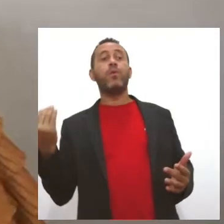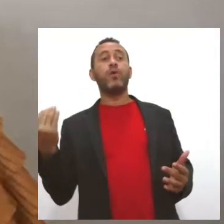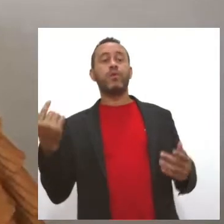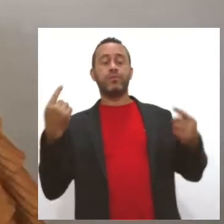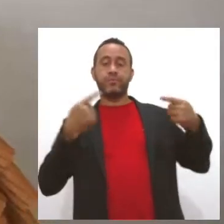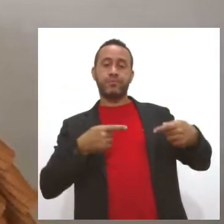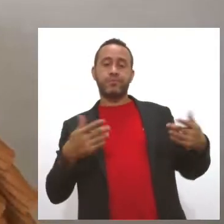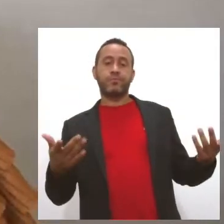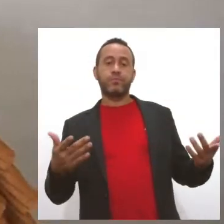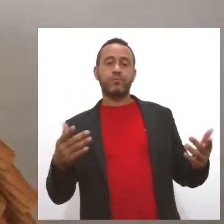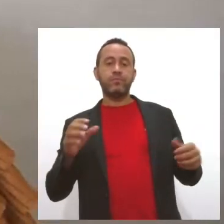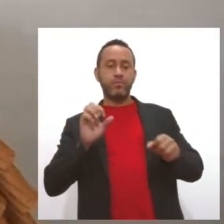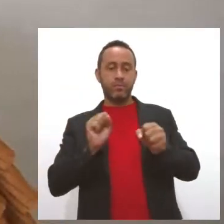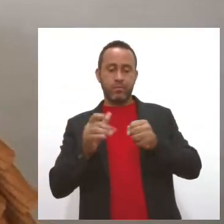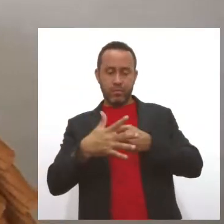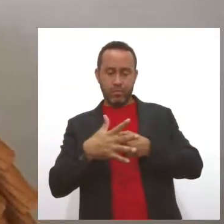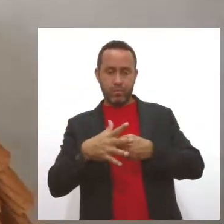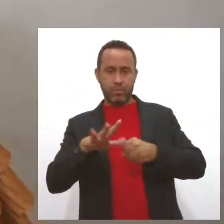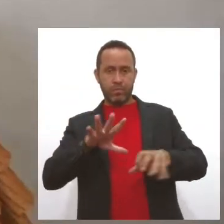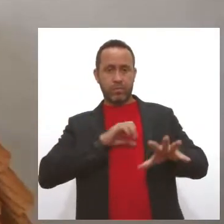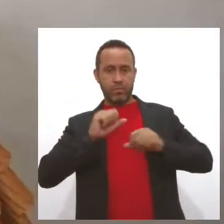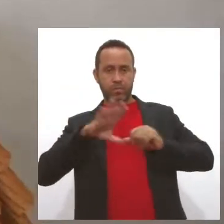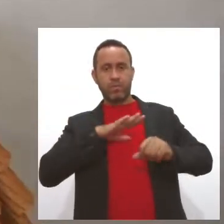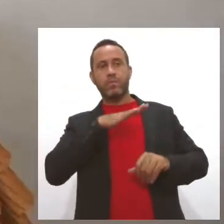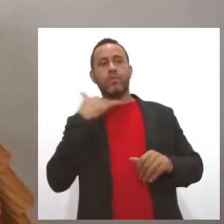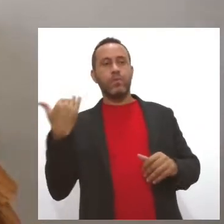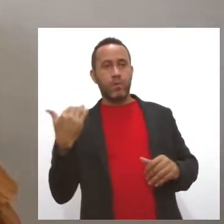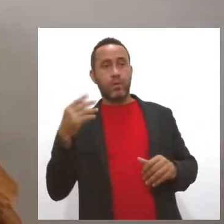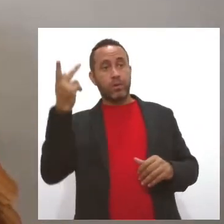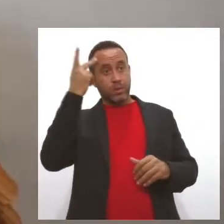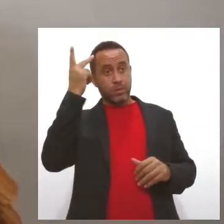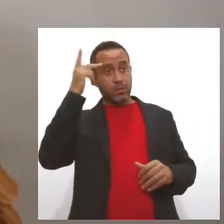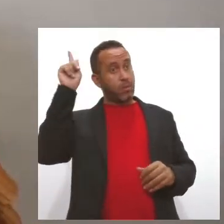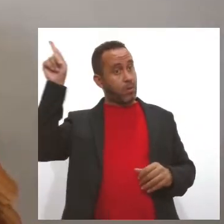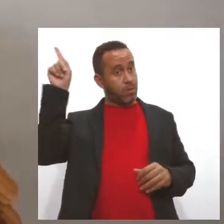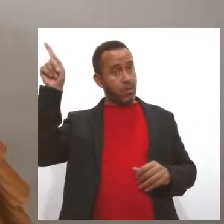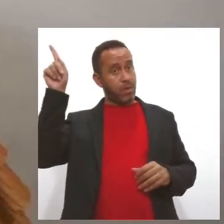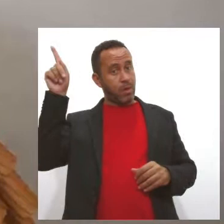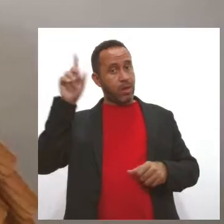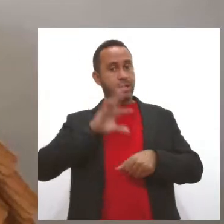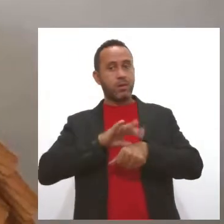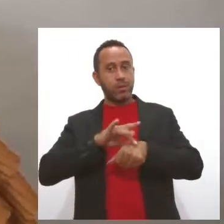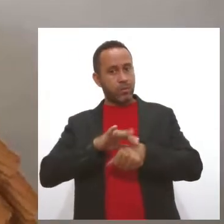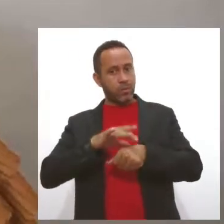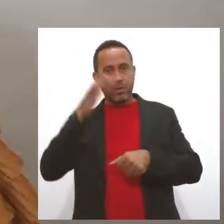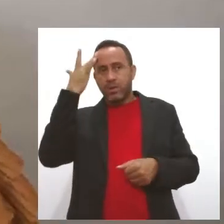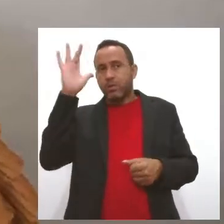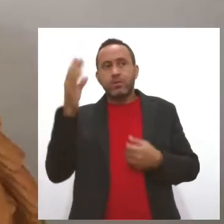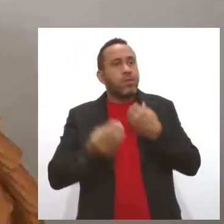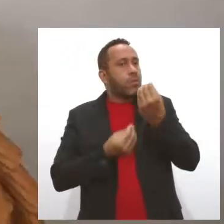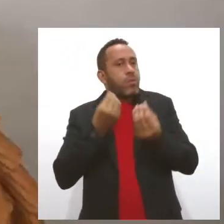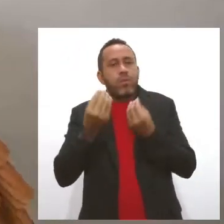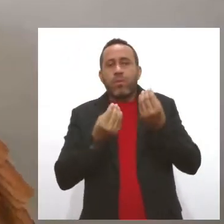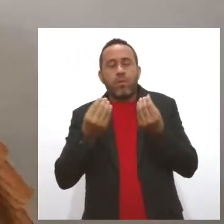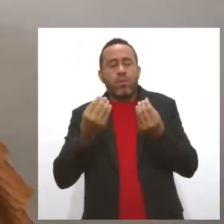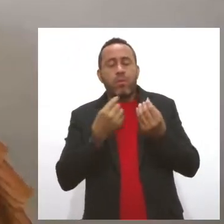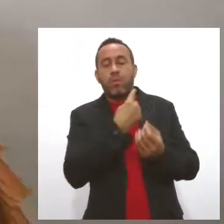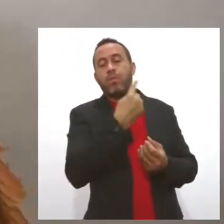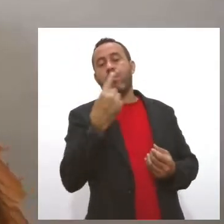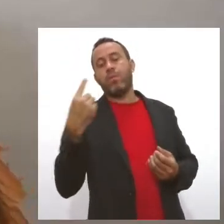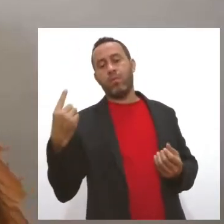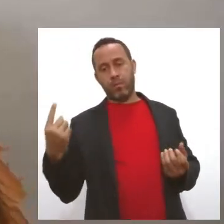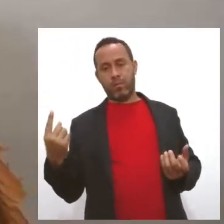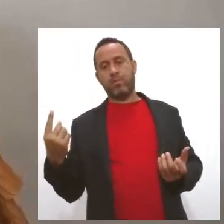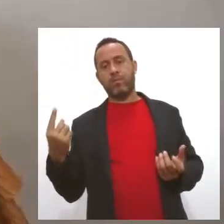sofreu de Covid-19 e, infelizmente, veio a óbito. Então, é uma doença que a não sabe como vai reagir em cada um. Então, são